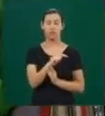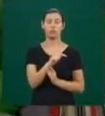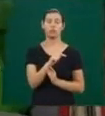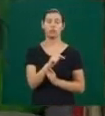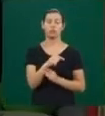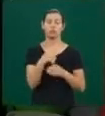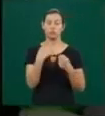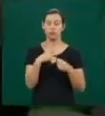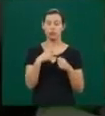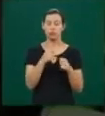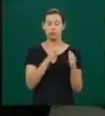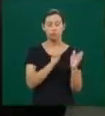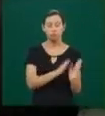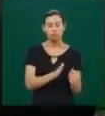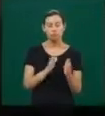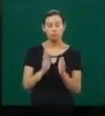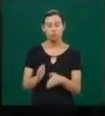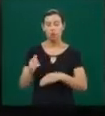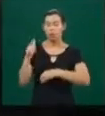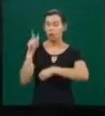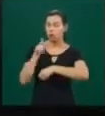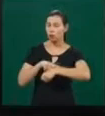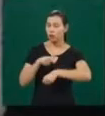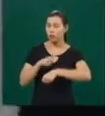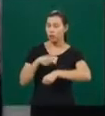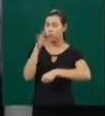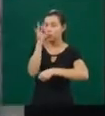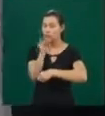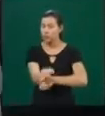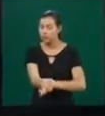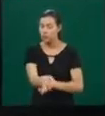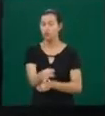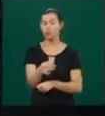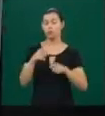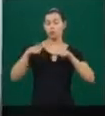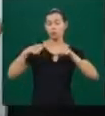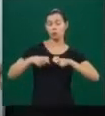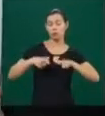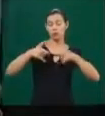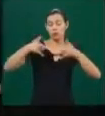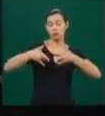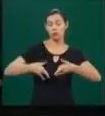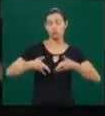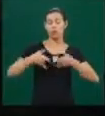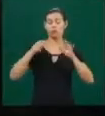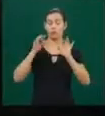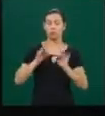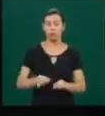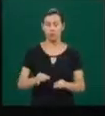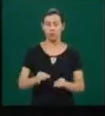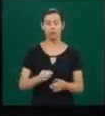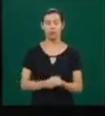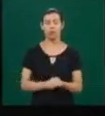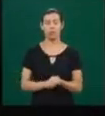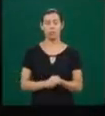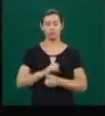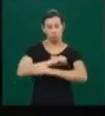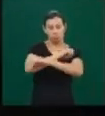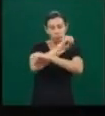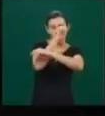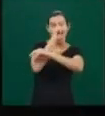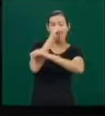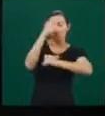rotineiros, como horário e local certos para dormir, brincar ao ar livre durante o dia